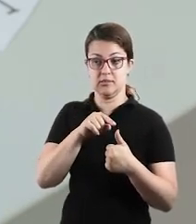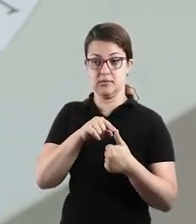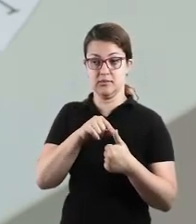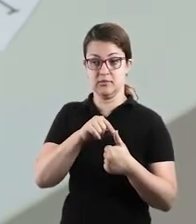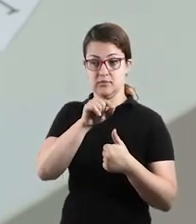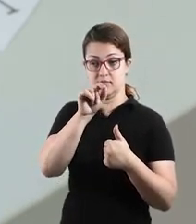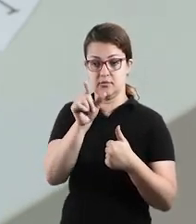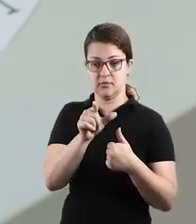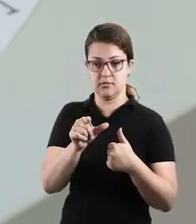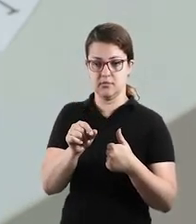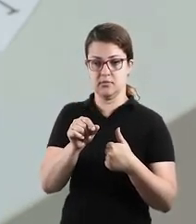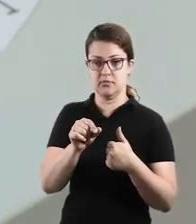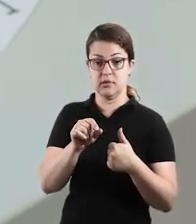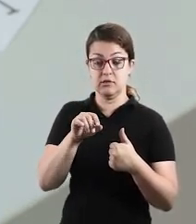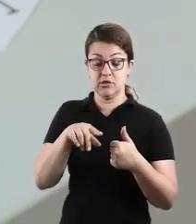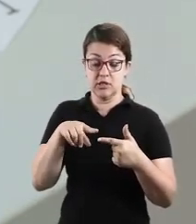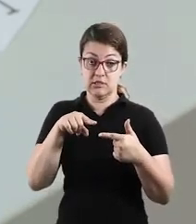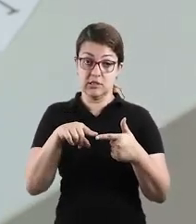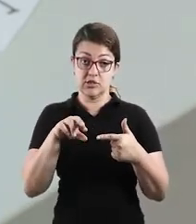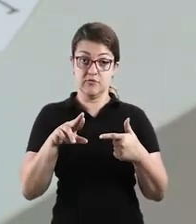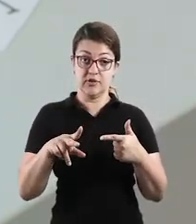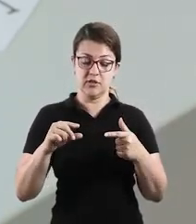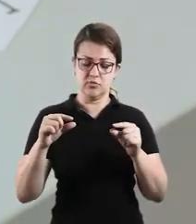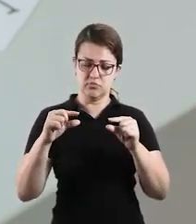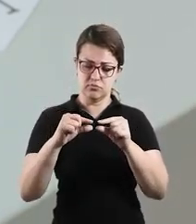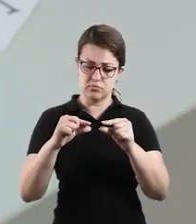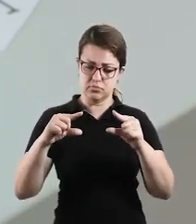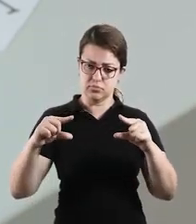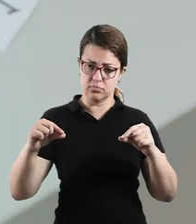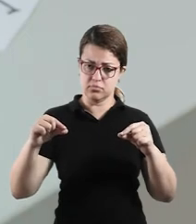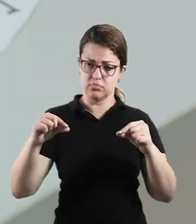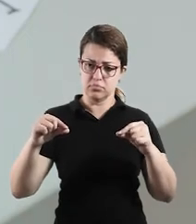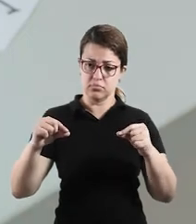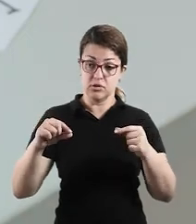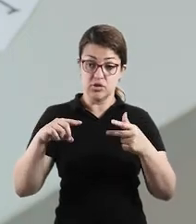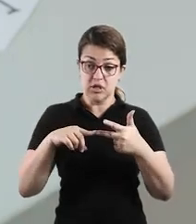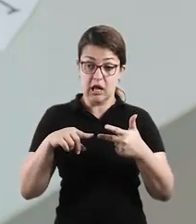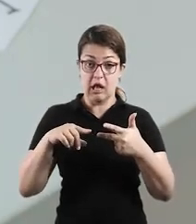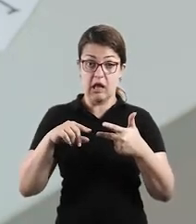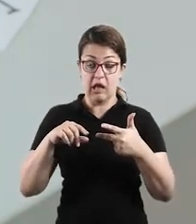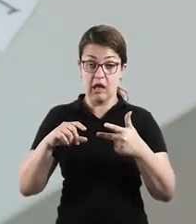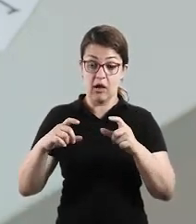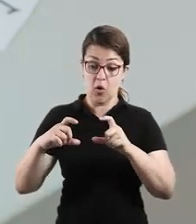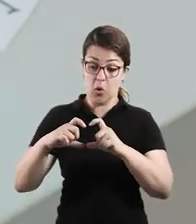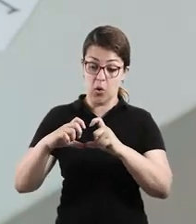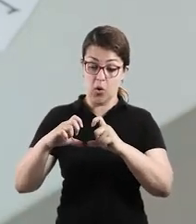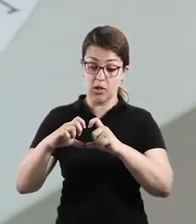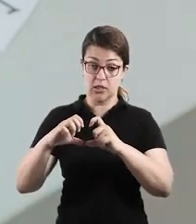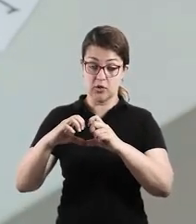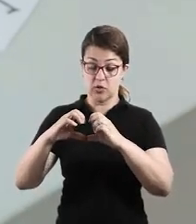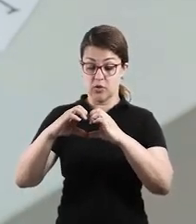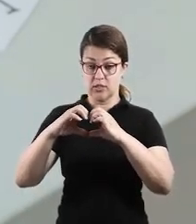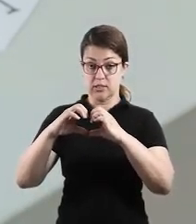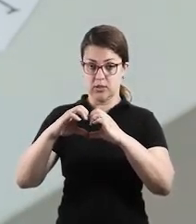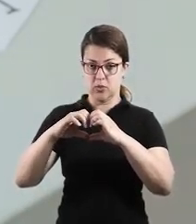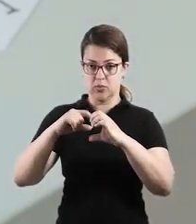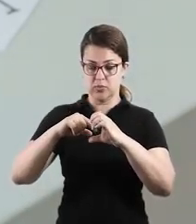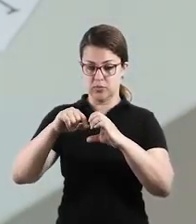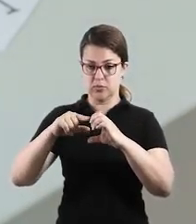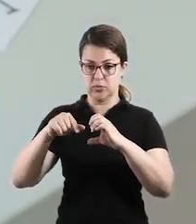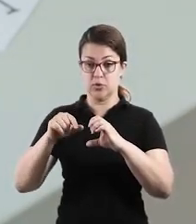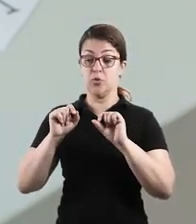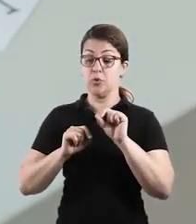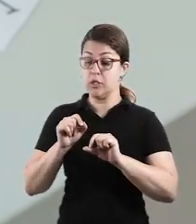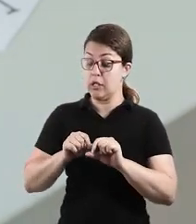uma onda, para esse já está no formato de quebra-cabeça, para o nome Ana está dentro do coraçãozinho. A